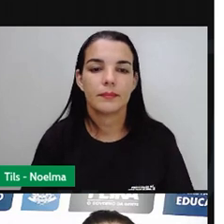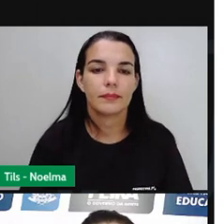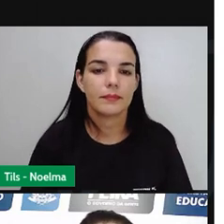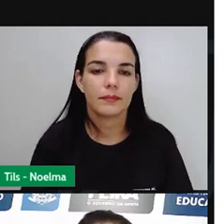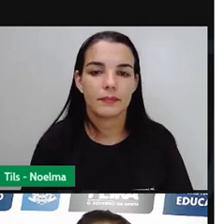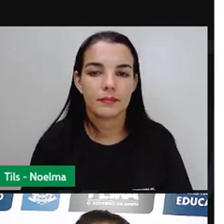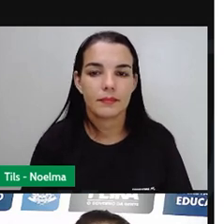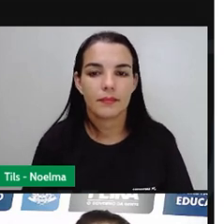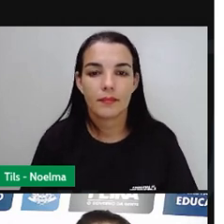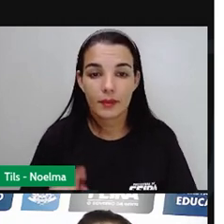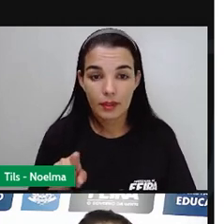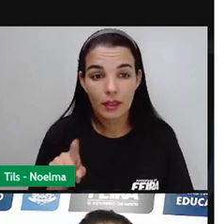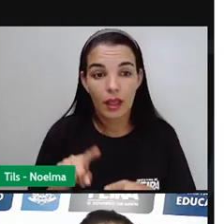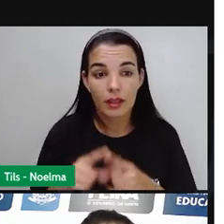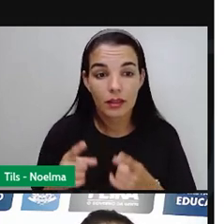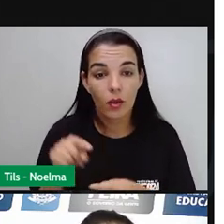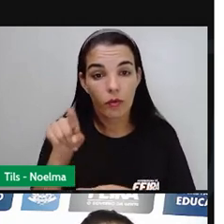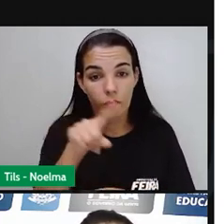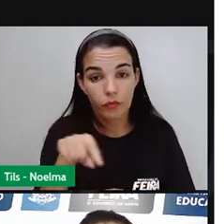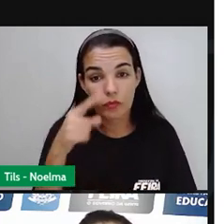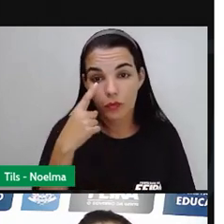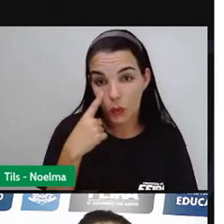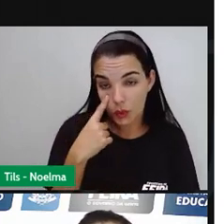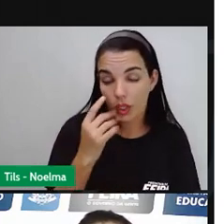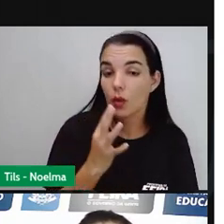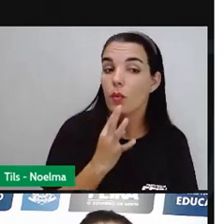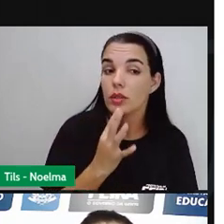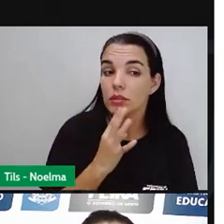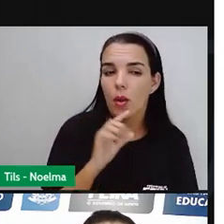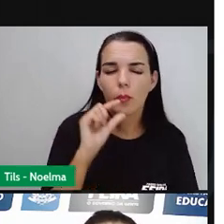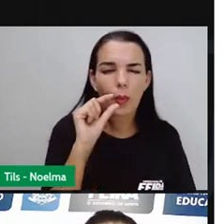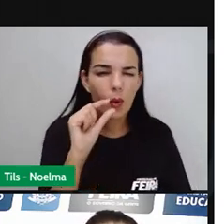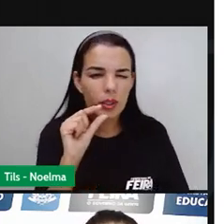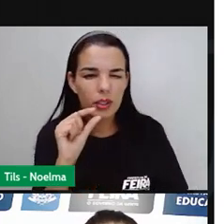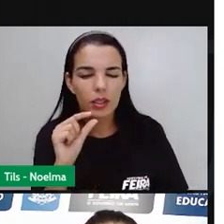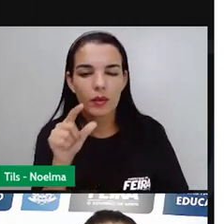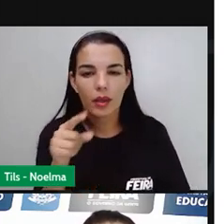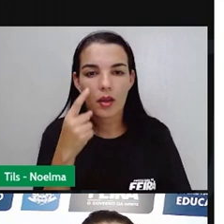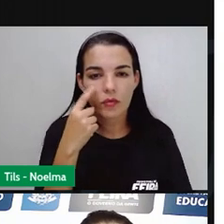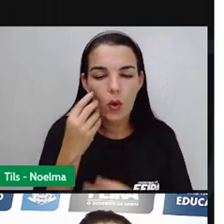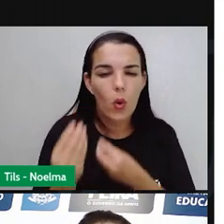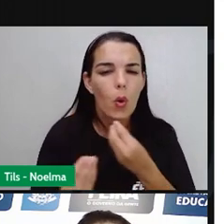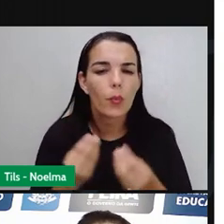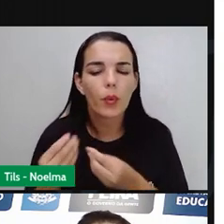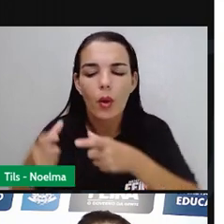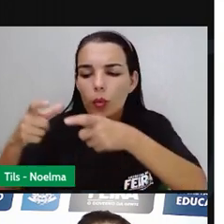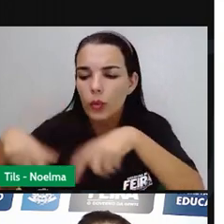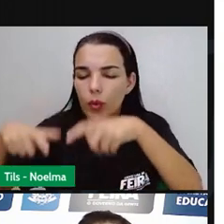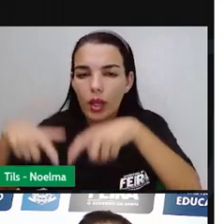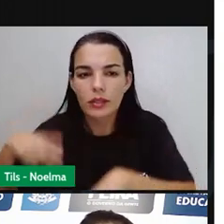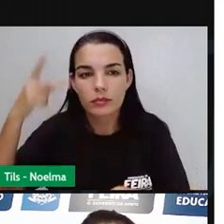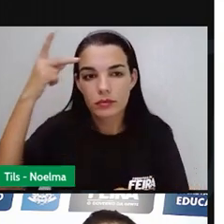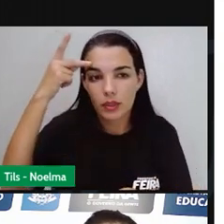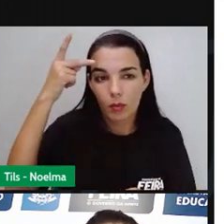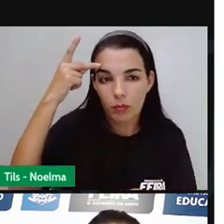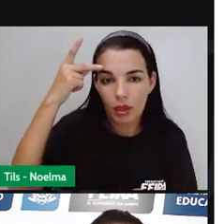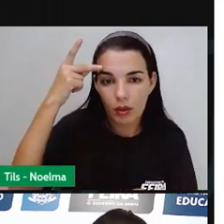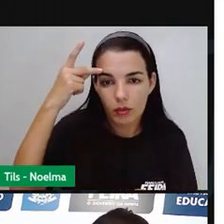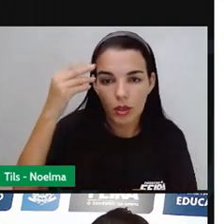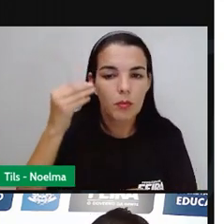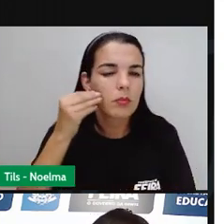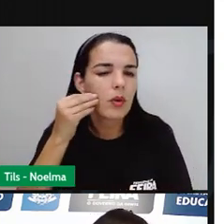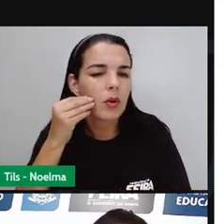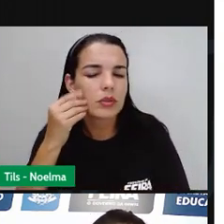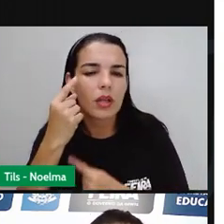Aqui vocês conheceram um pouquinho aí do Museu de Imigração de São Paulo, onde se tem